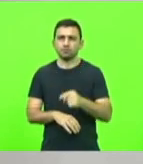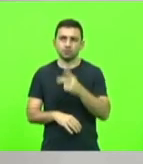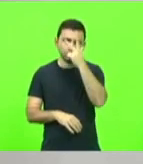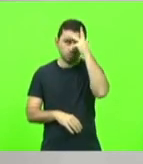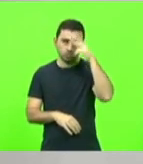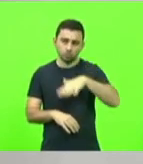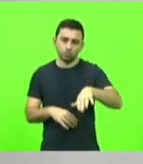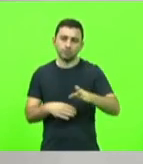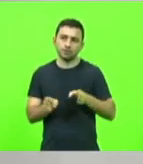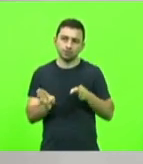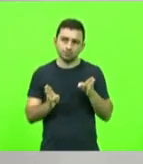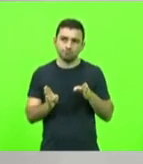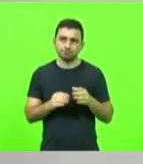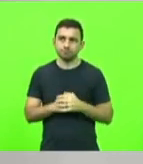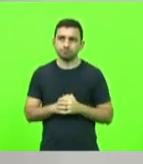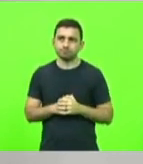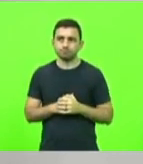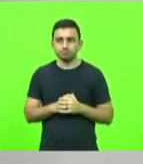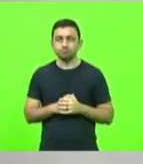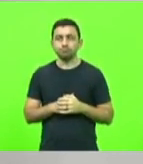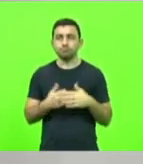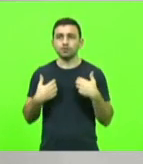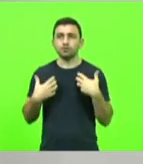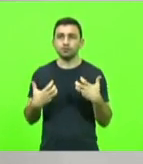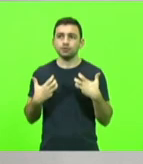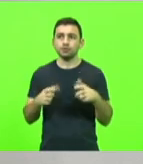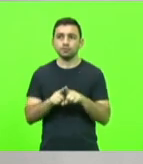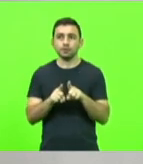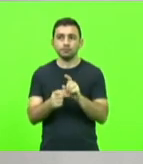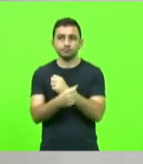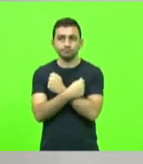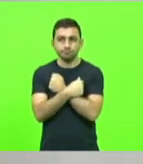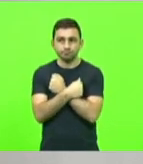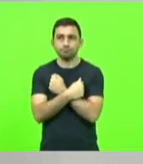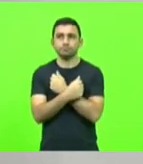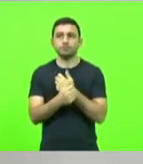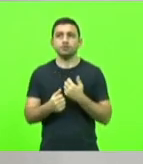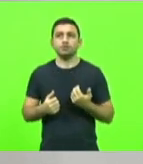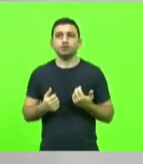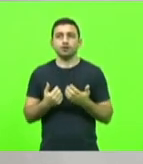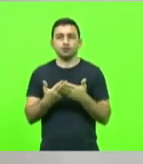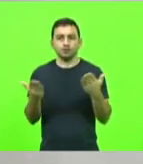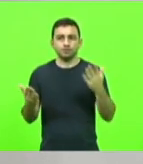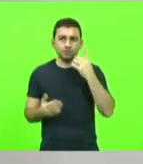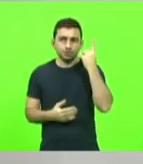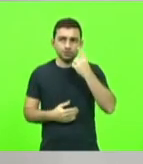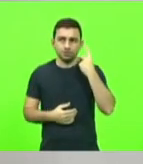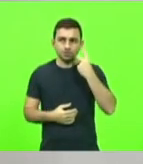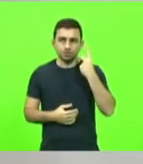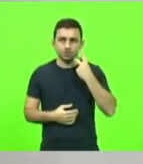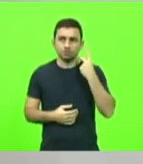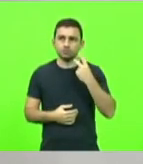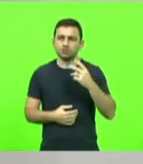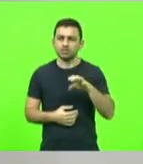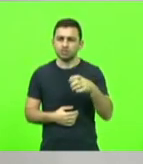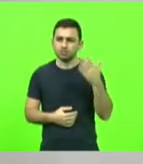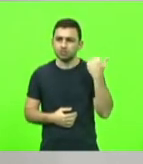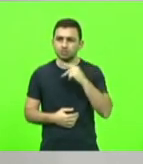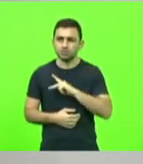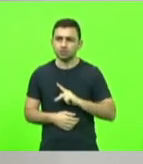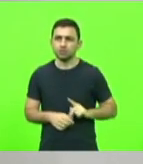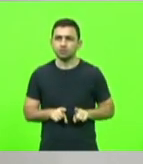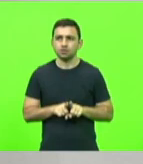período. Eu queria dar um abraço em todos os vereadores ex-presidentes